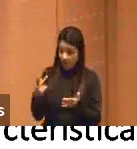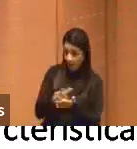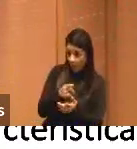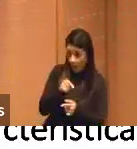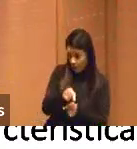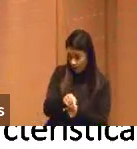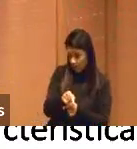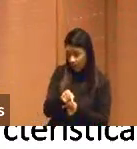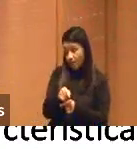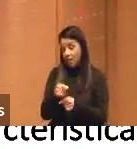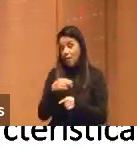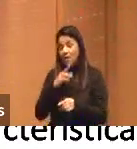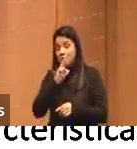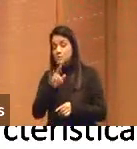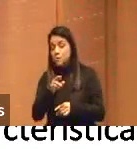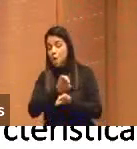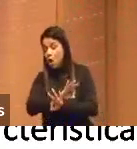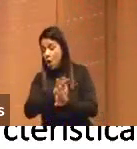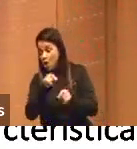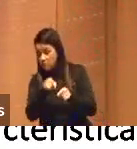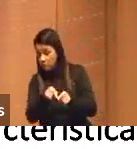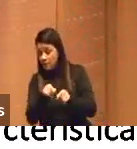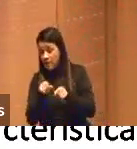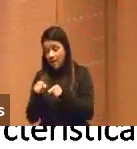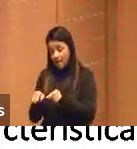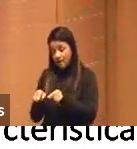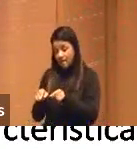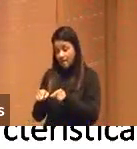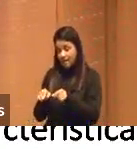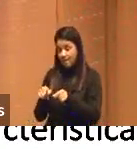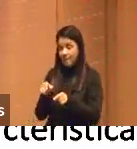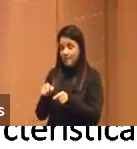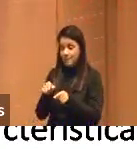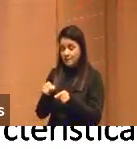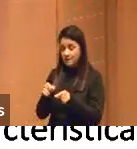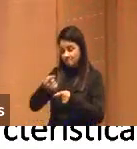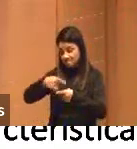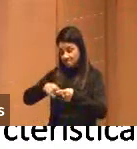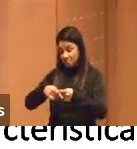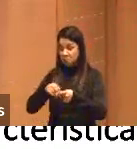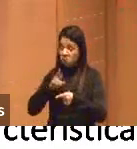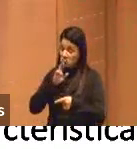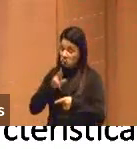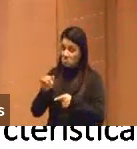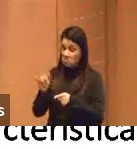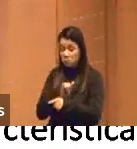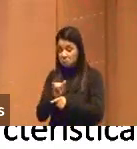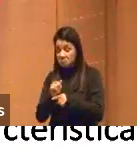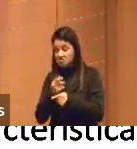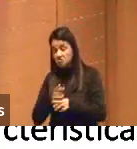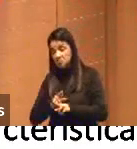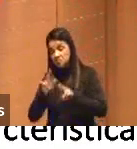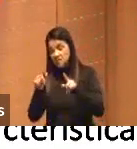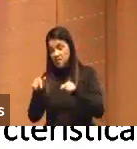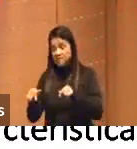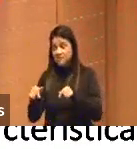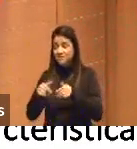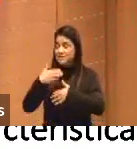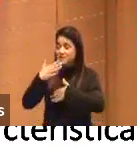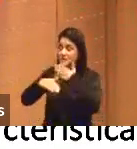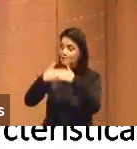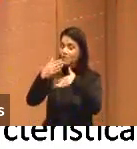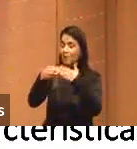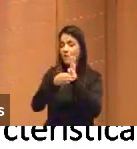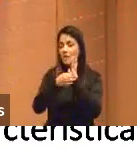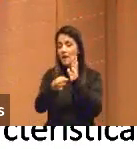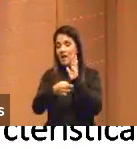ele deu uma ótima resposta para essa situação. Aqui, eu responderia de outro modo, puxaria... E aí, você vai desenvolvendo